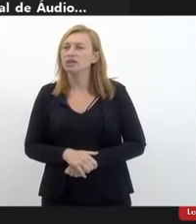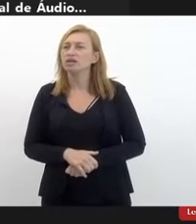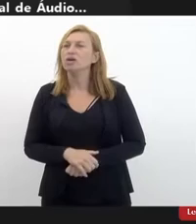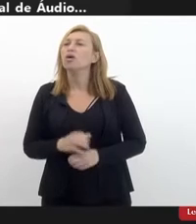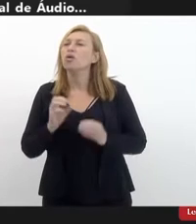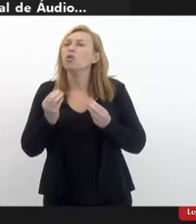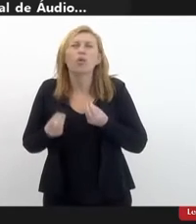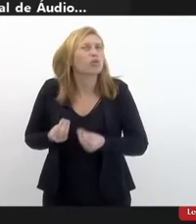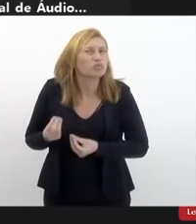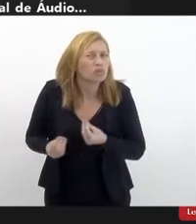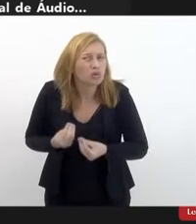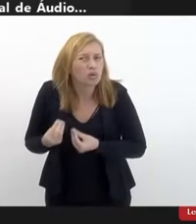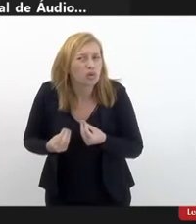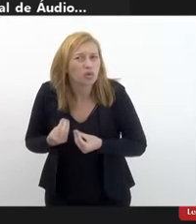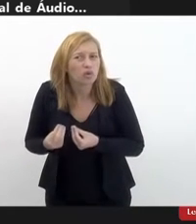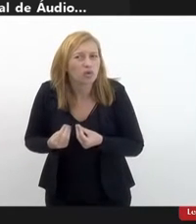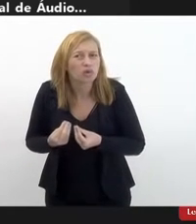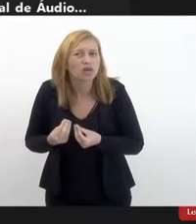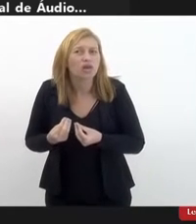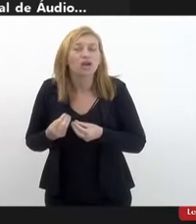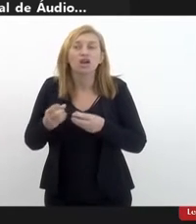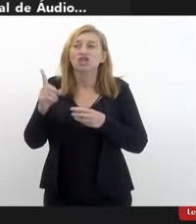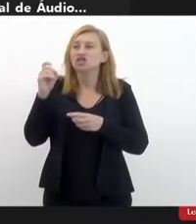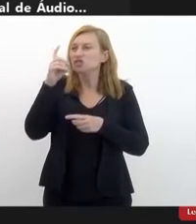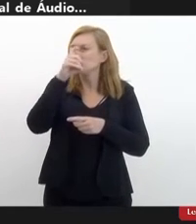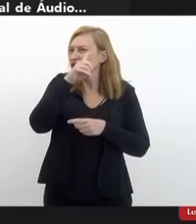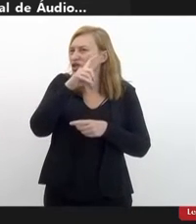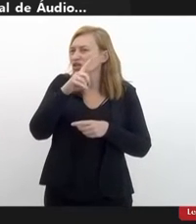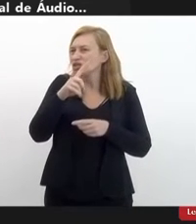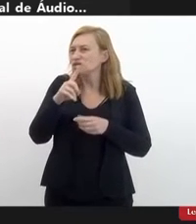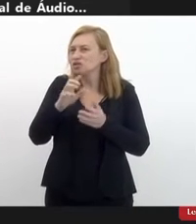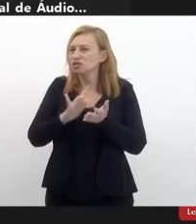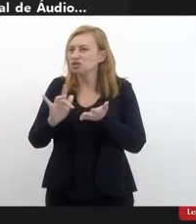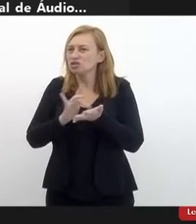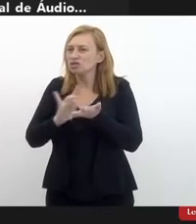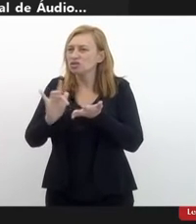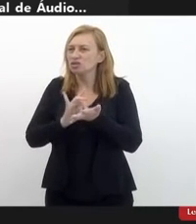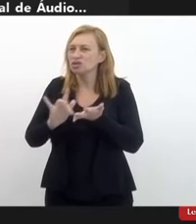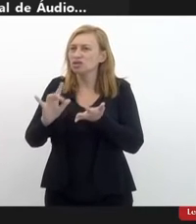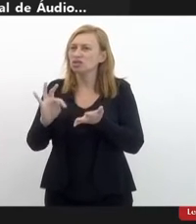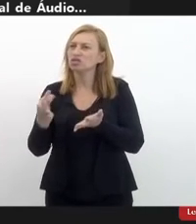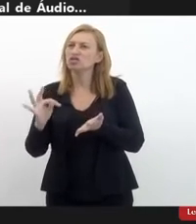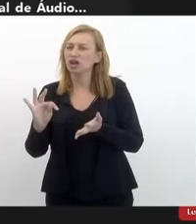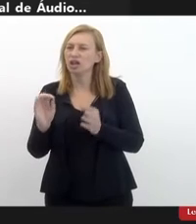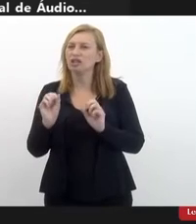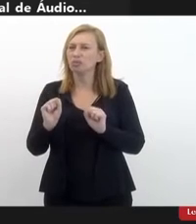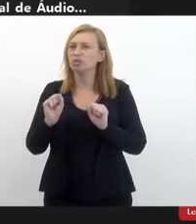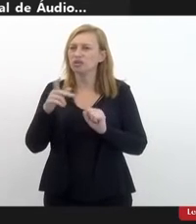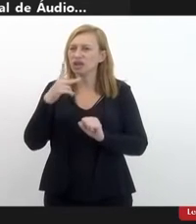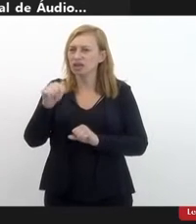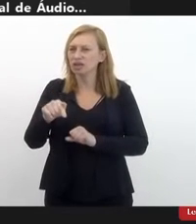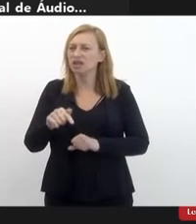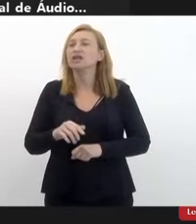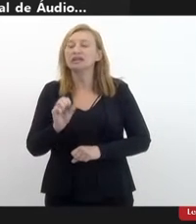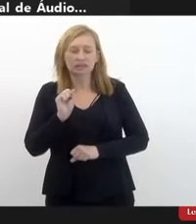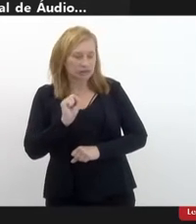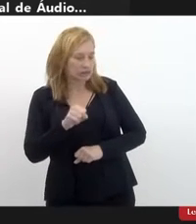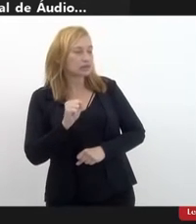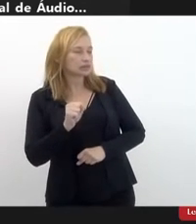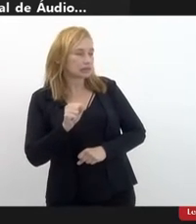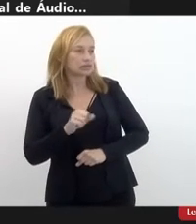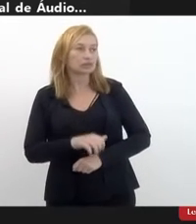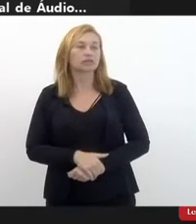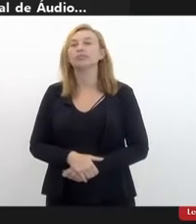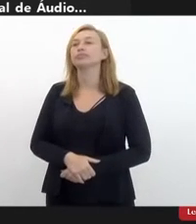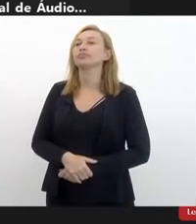Como? É que eu tenho um pouco de dificuldade de fazer pelo menos, eu sou licitivista, eu tenho muita dificuldade. Pode falar, senhor. Pode falar.